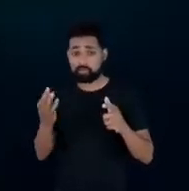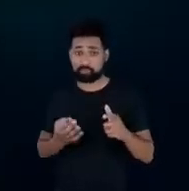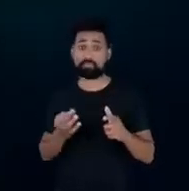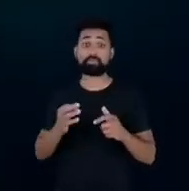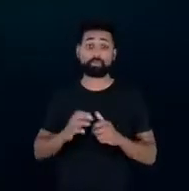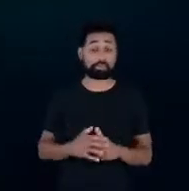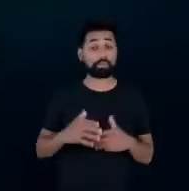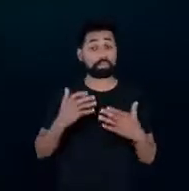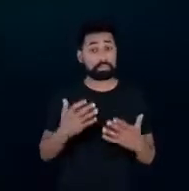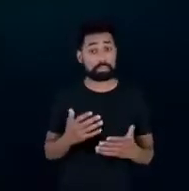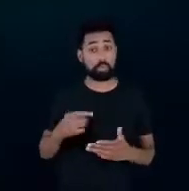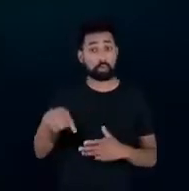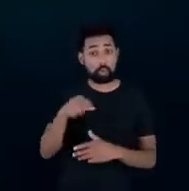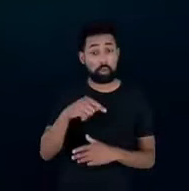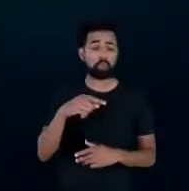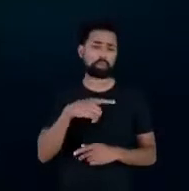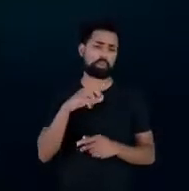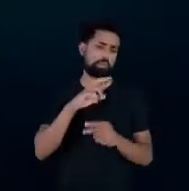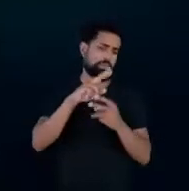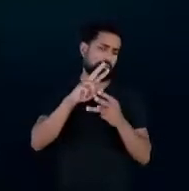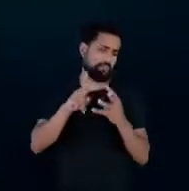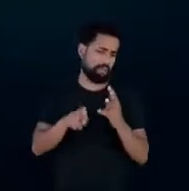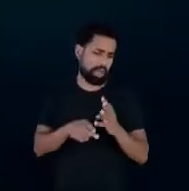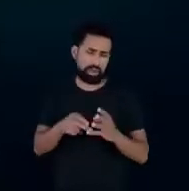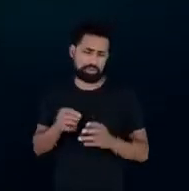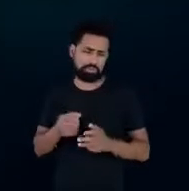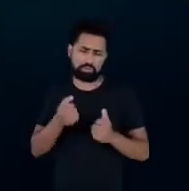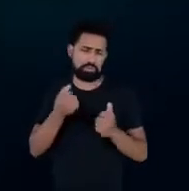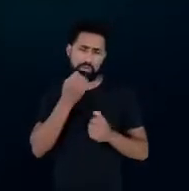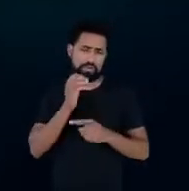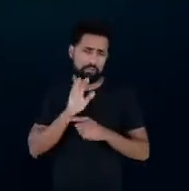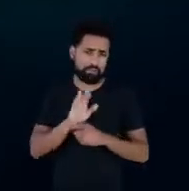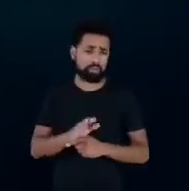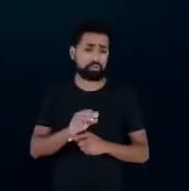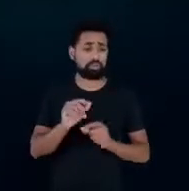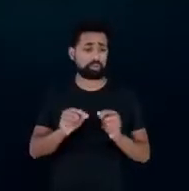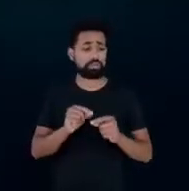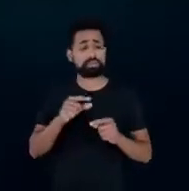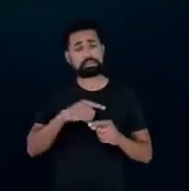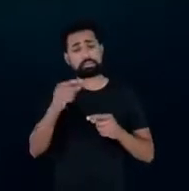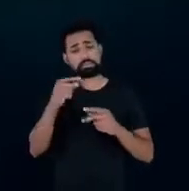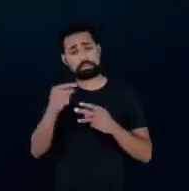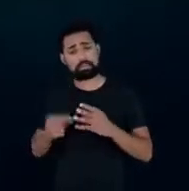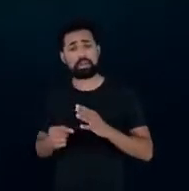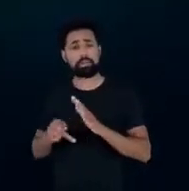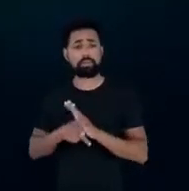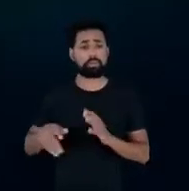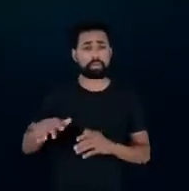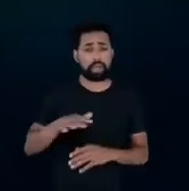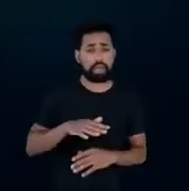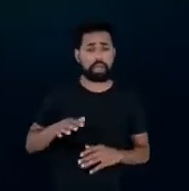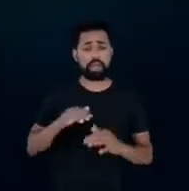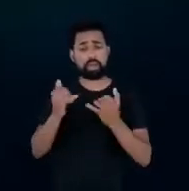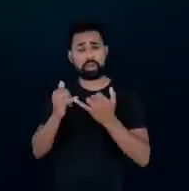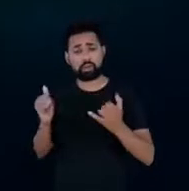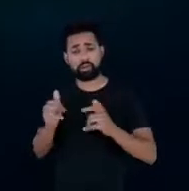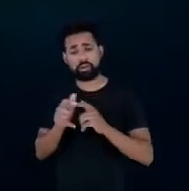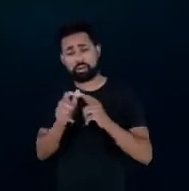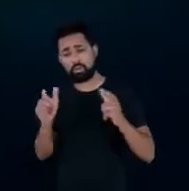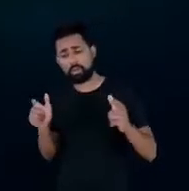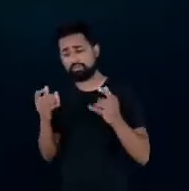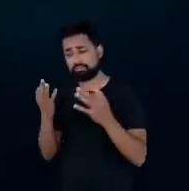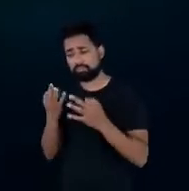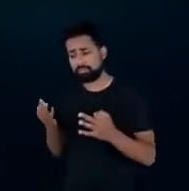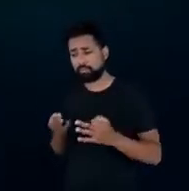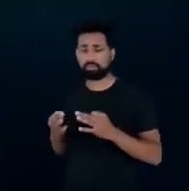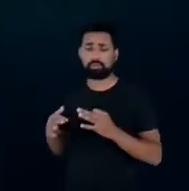Então, a gente tem muitos benefícios com uma digitalização no setor energético, a gente aumenta a eficiência no uso